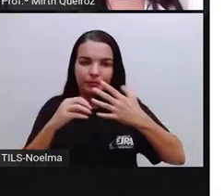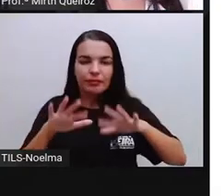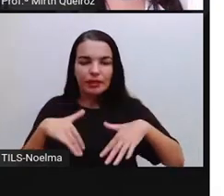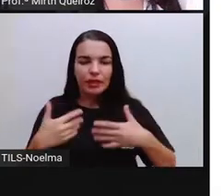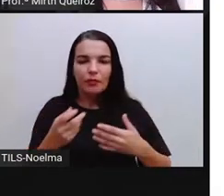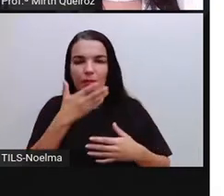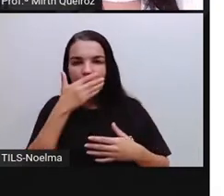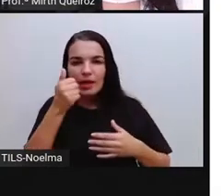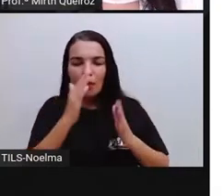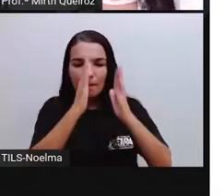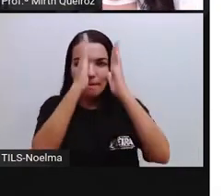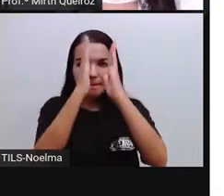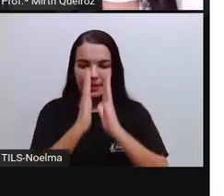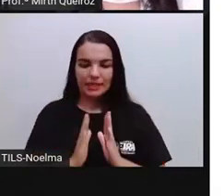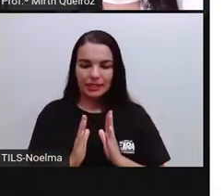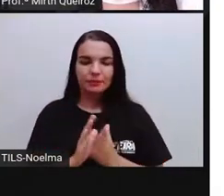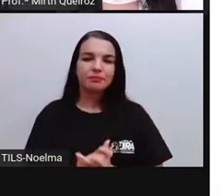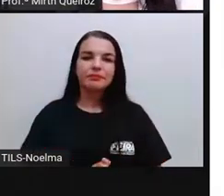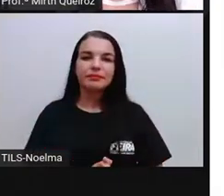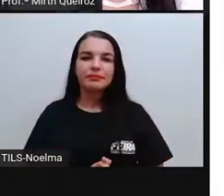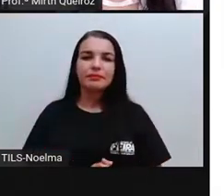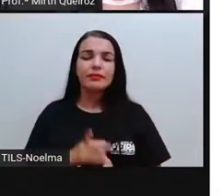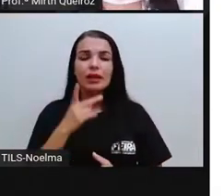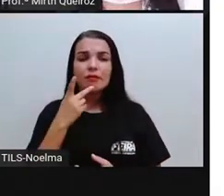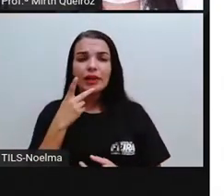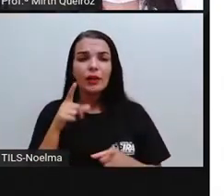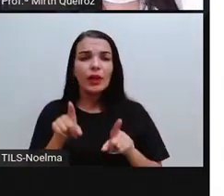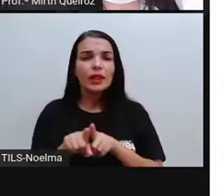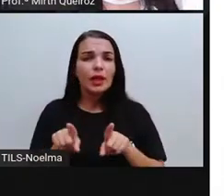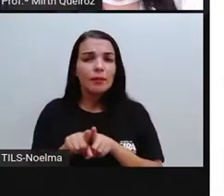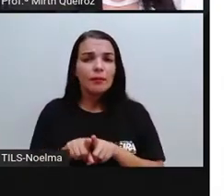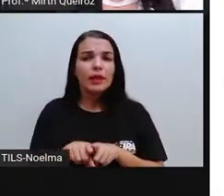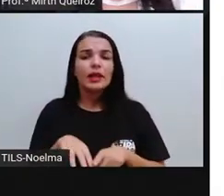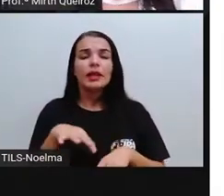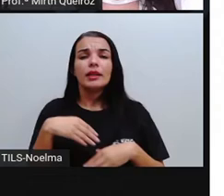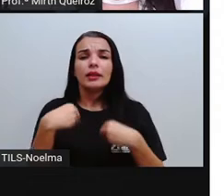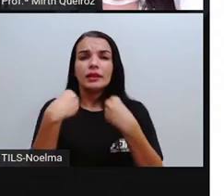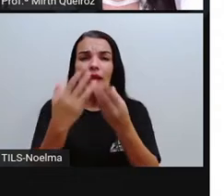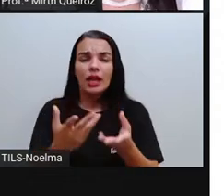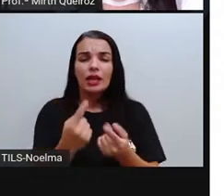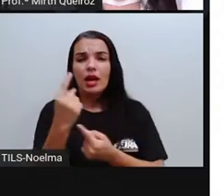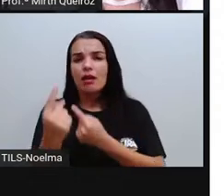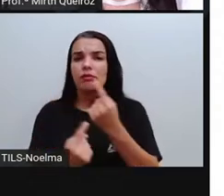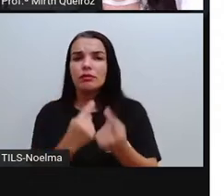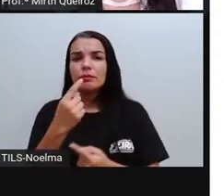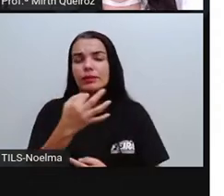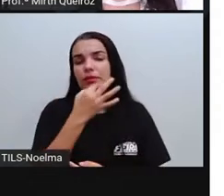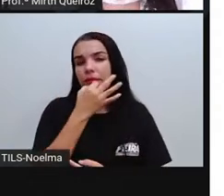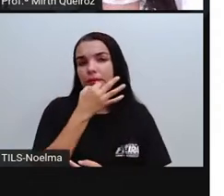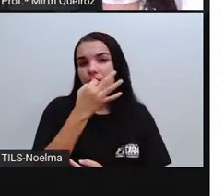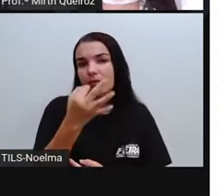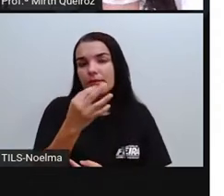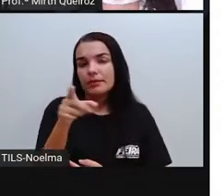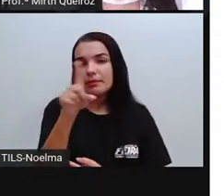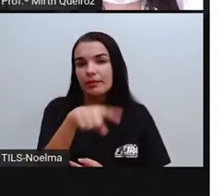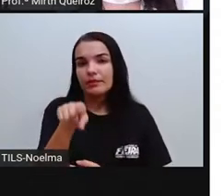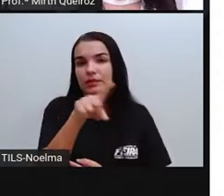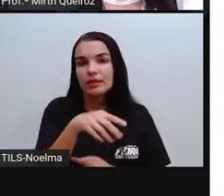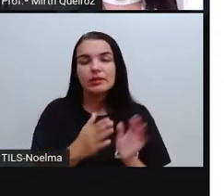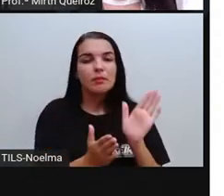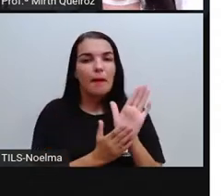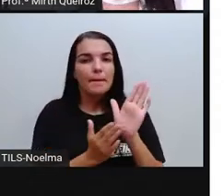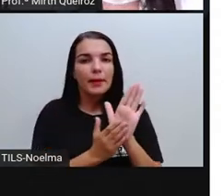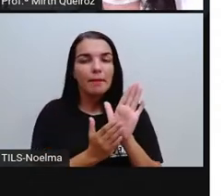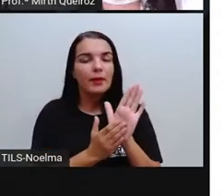ficar meio que padrão. A gente falou sobre tudo isso, eu propus a vocês também que vocês fizessem um